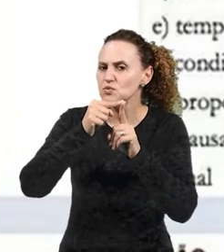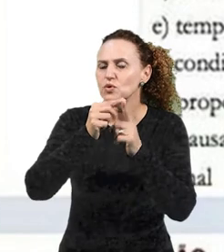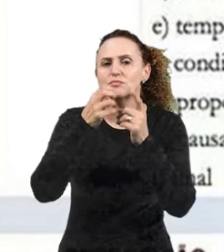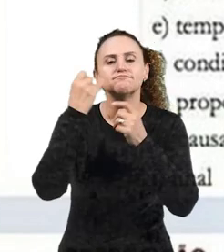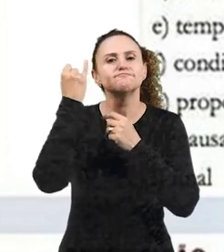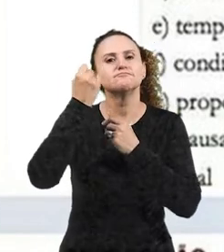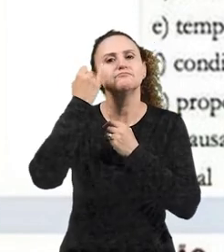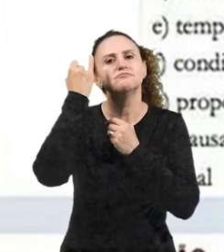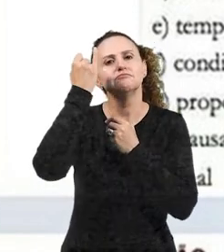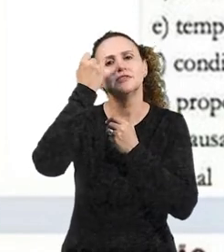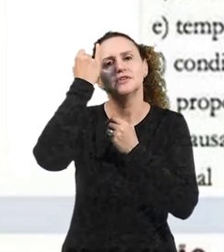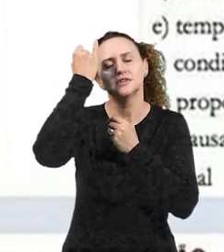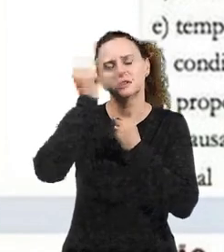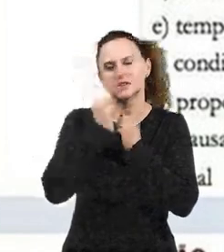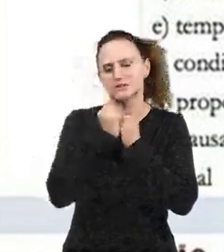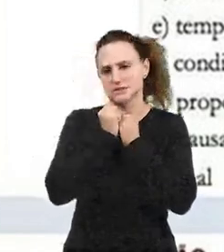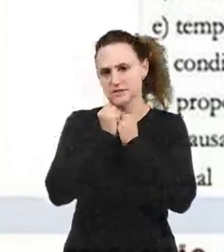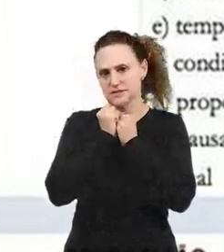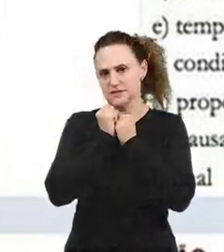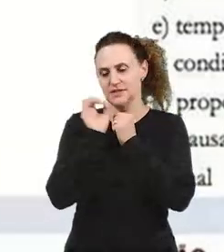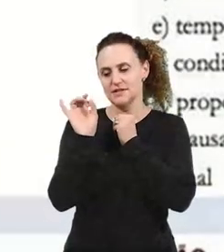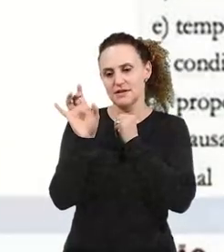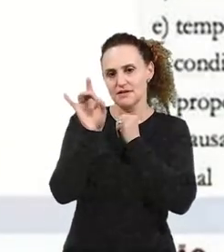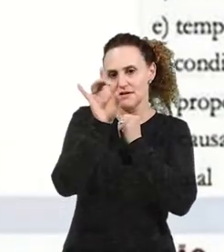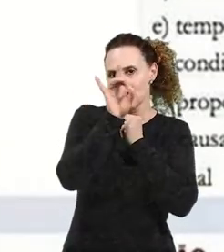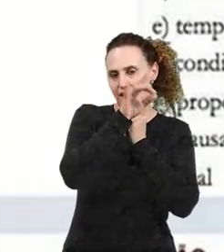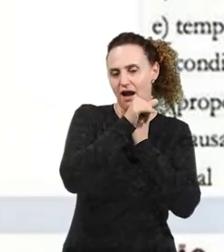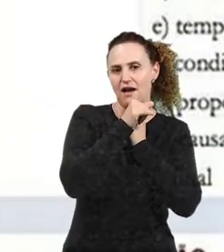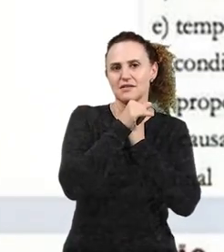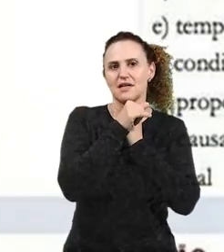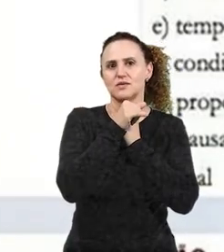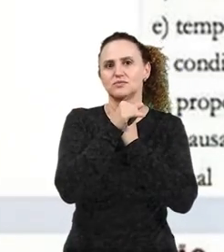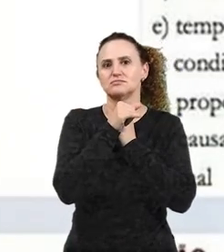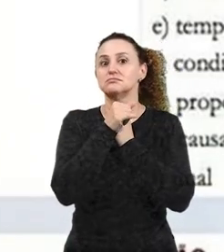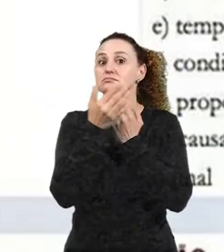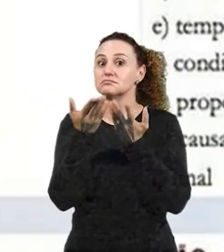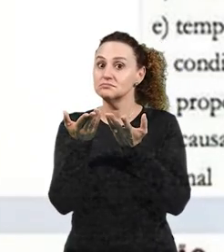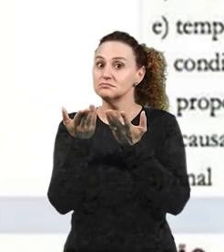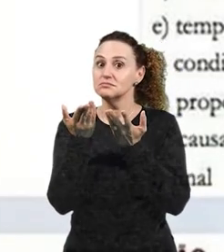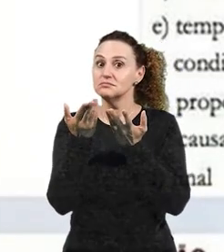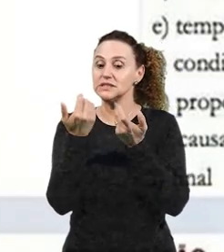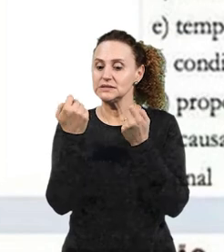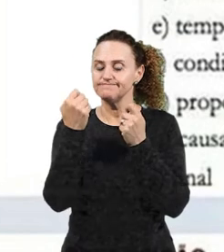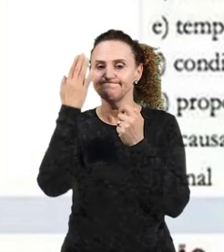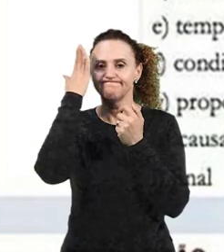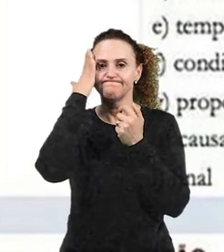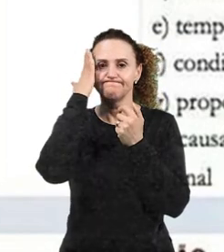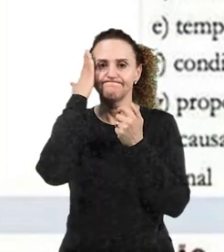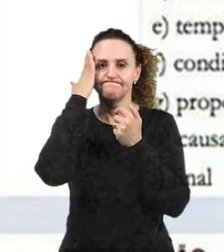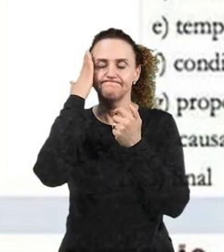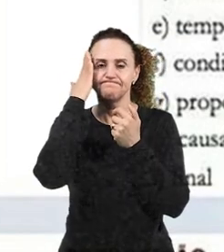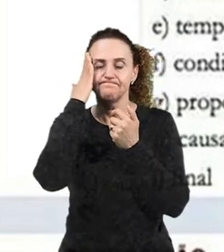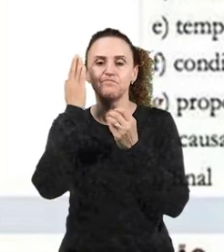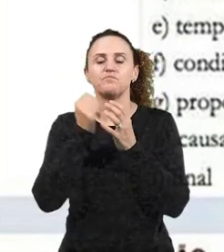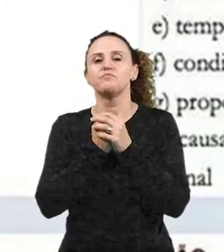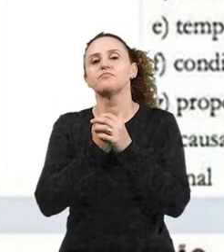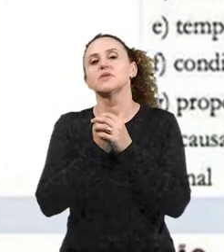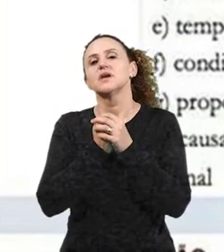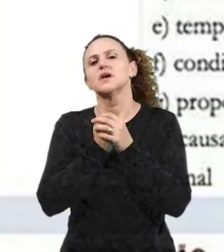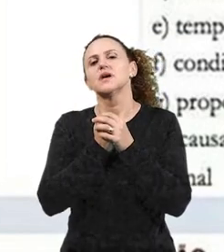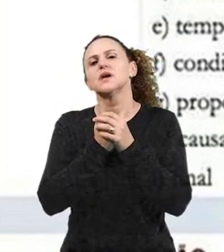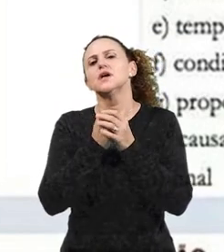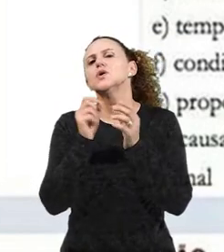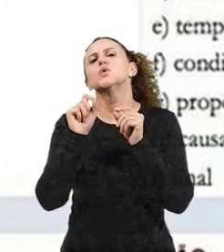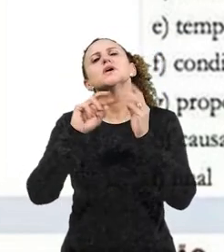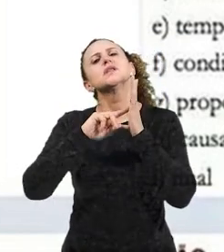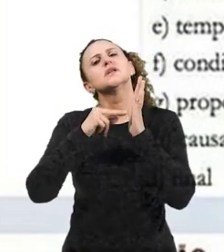então, como que é a forma de cada um desses pronomes, tá? Então, e o que que é um